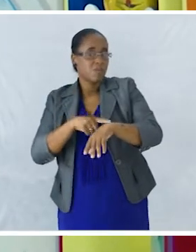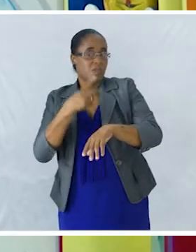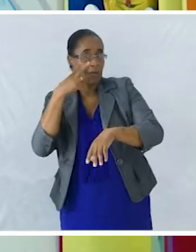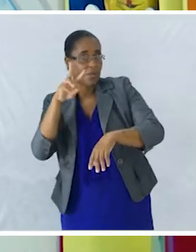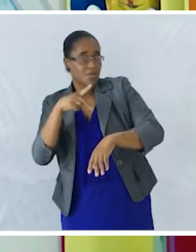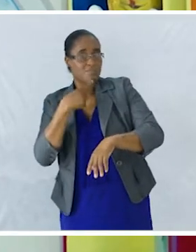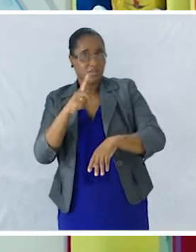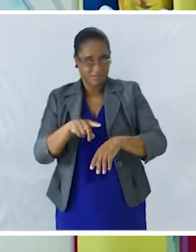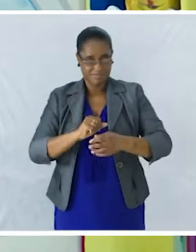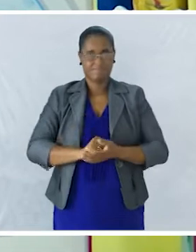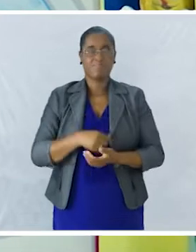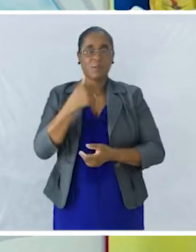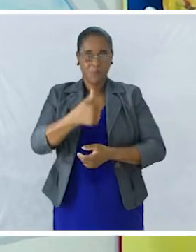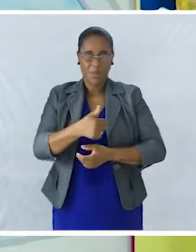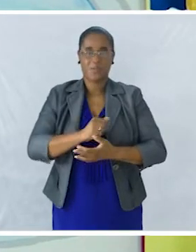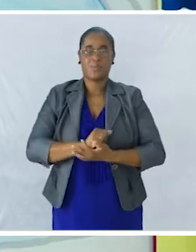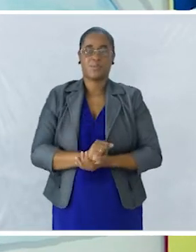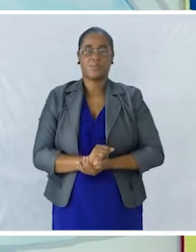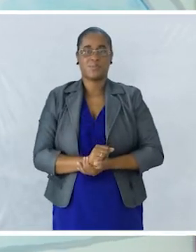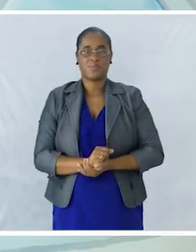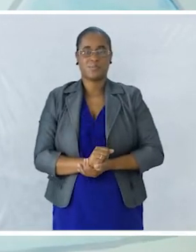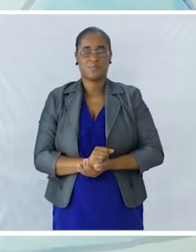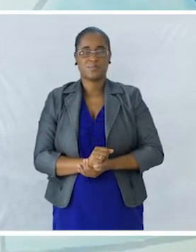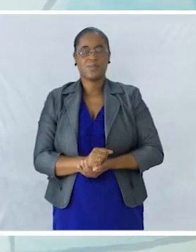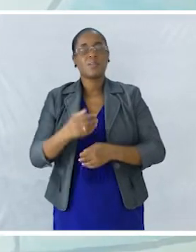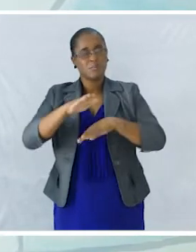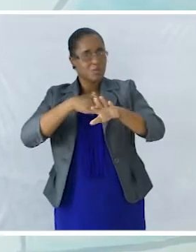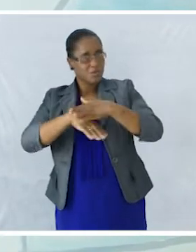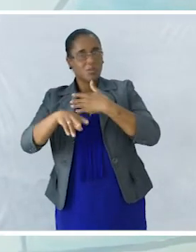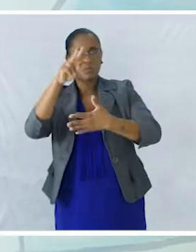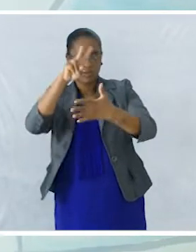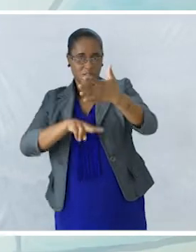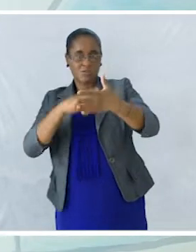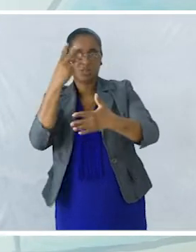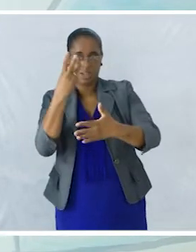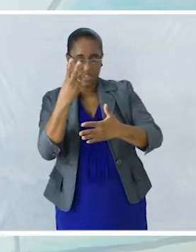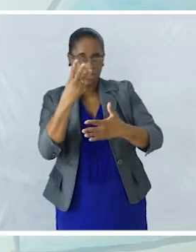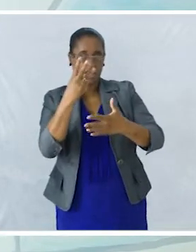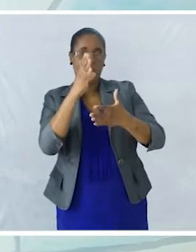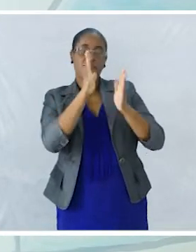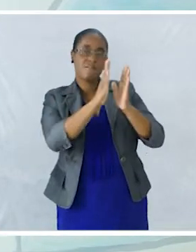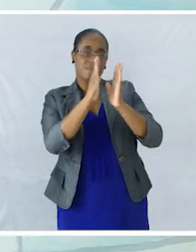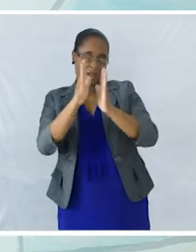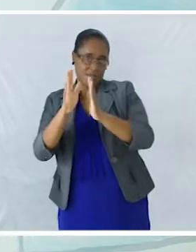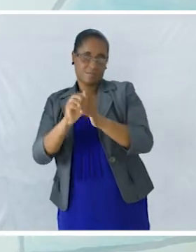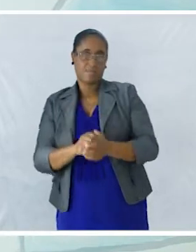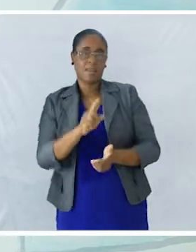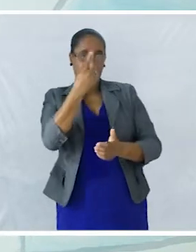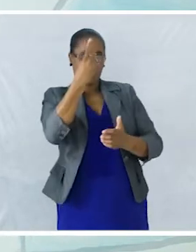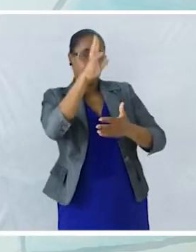Perfeito? Então Produção textual Temos três fases Planificação